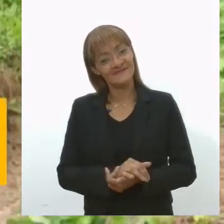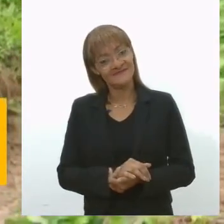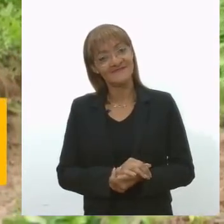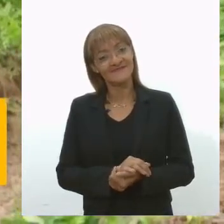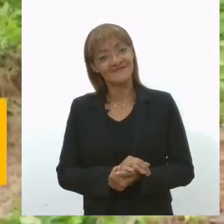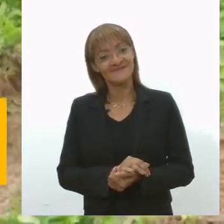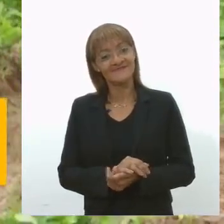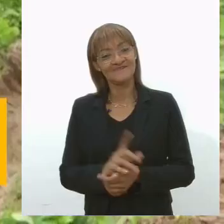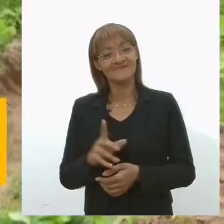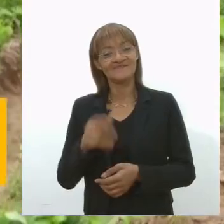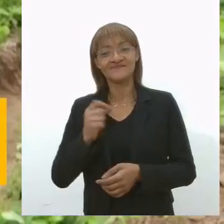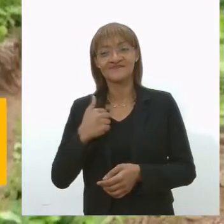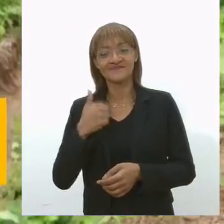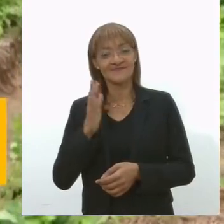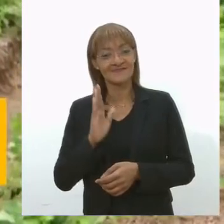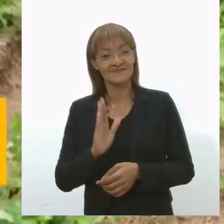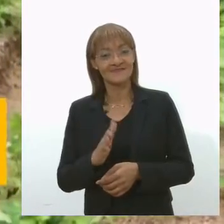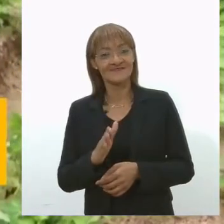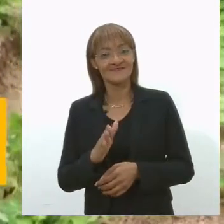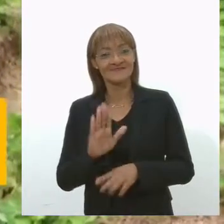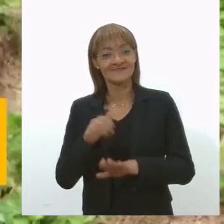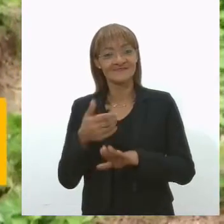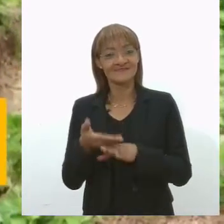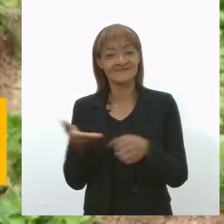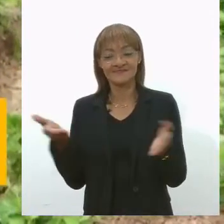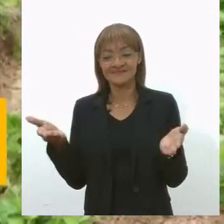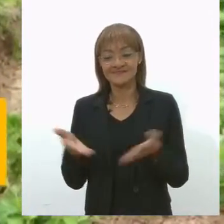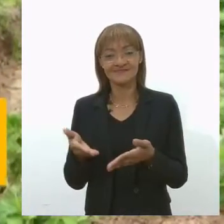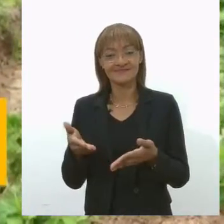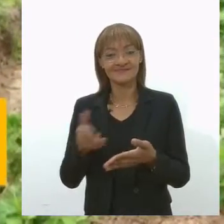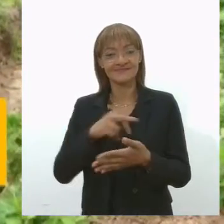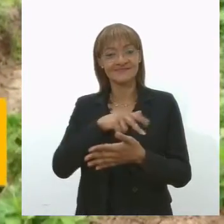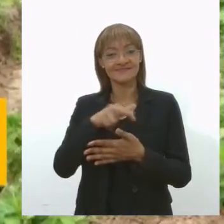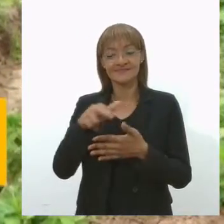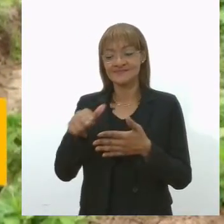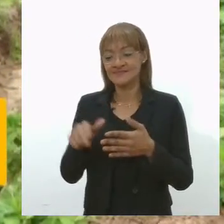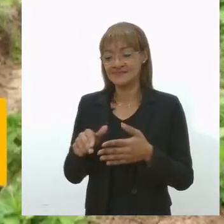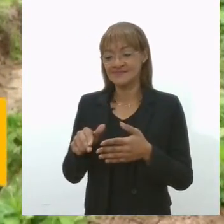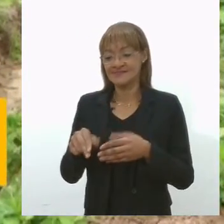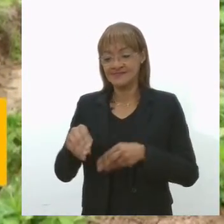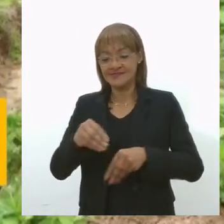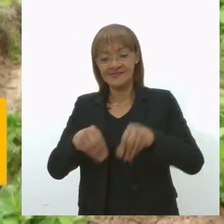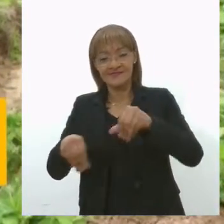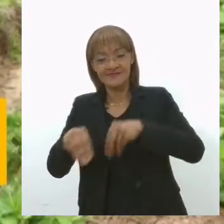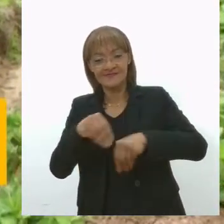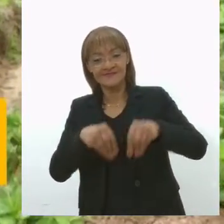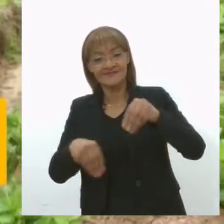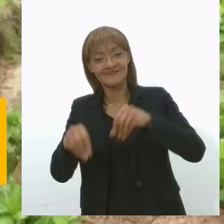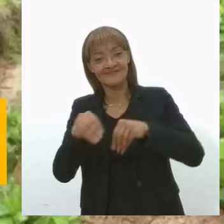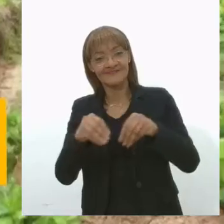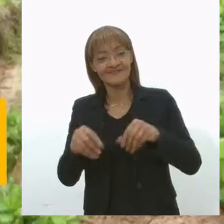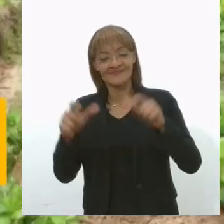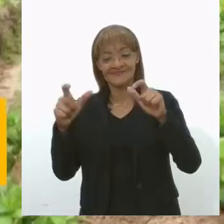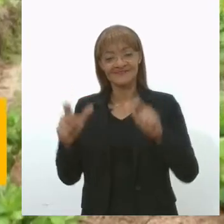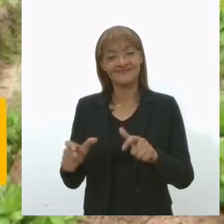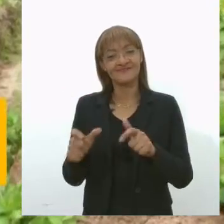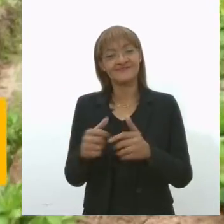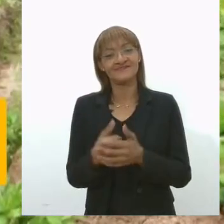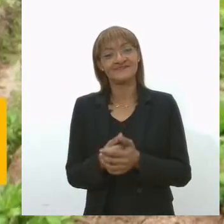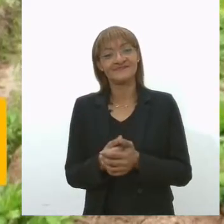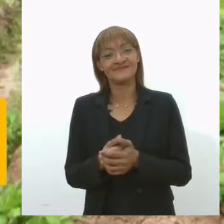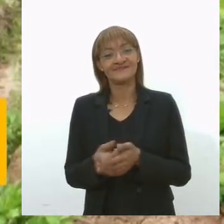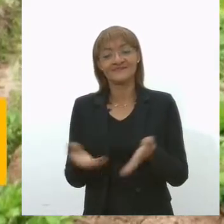acompanhei ele. E até hoje, vários pedacinhos de terra que eu planto. Como eu tenho um ali já trabalhando, ficando maduro. E esse aqui novo,